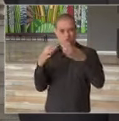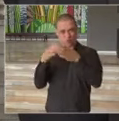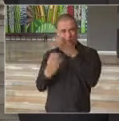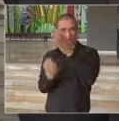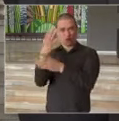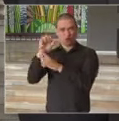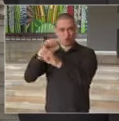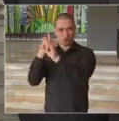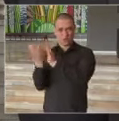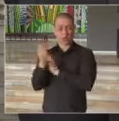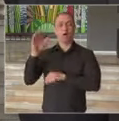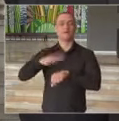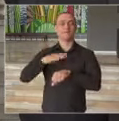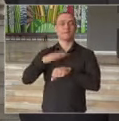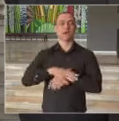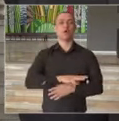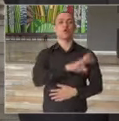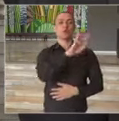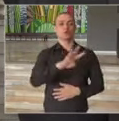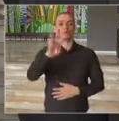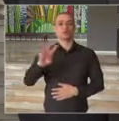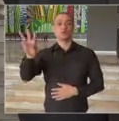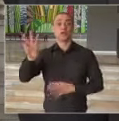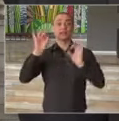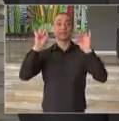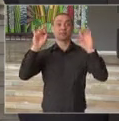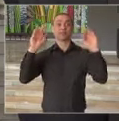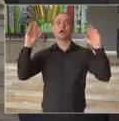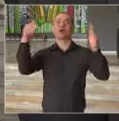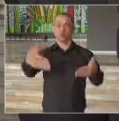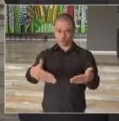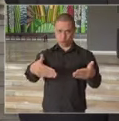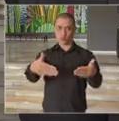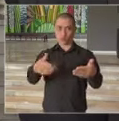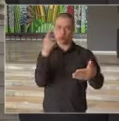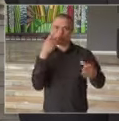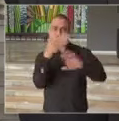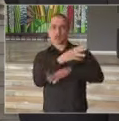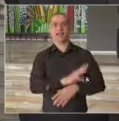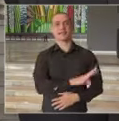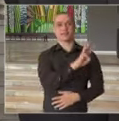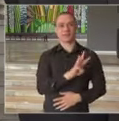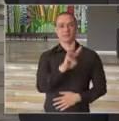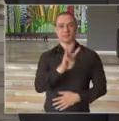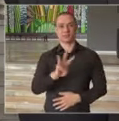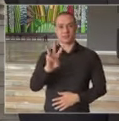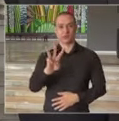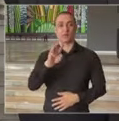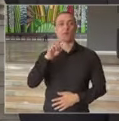disponibiliza um site exclusivo para esta campanha, que é o www